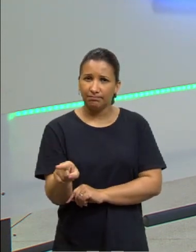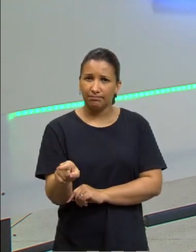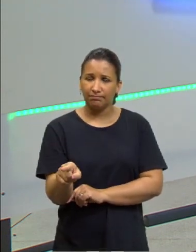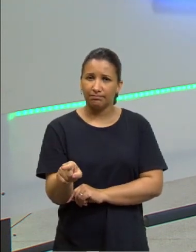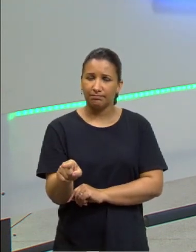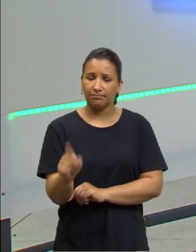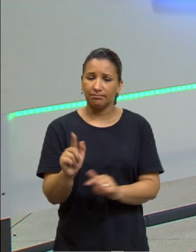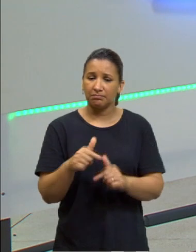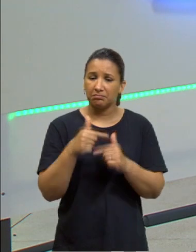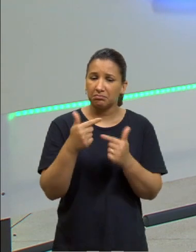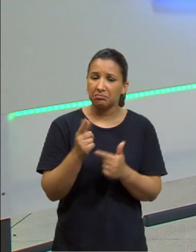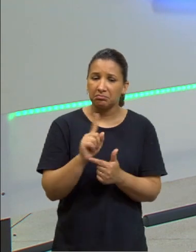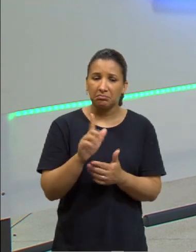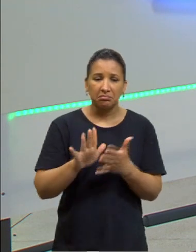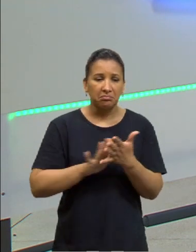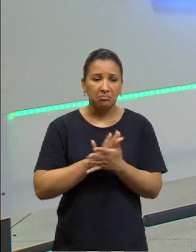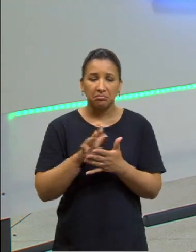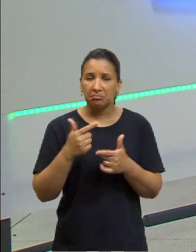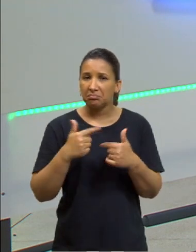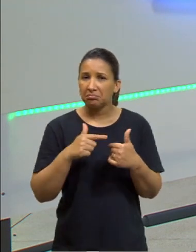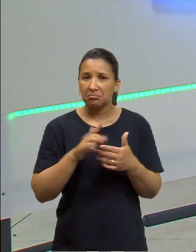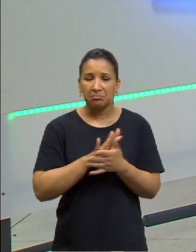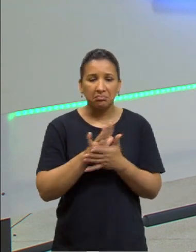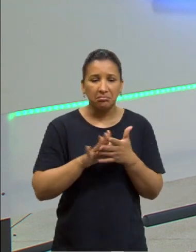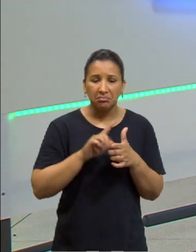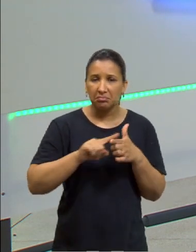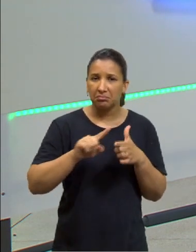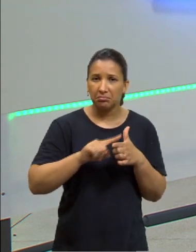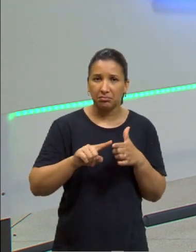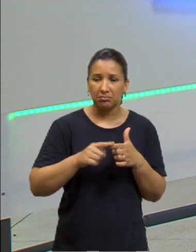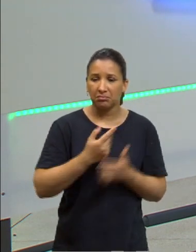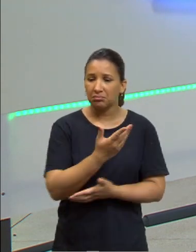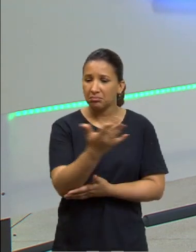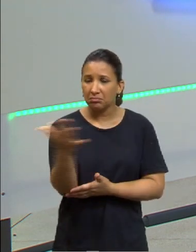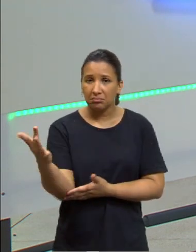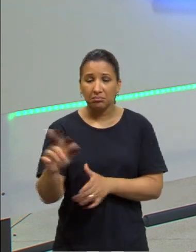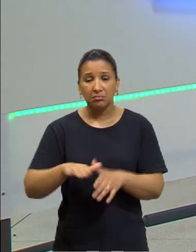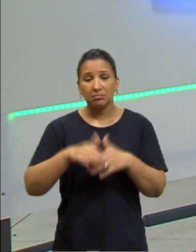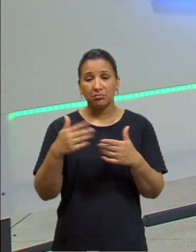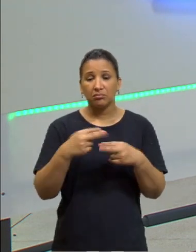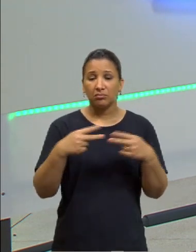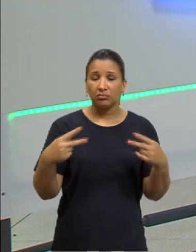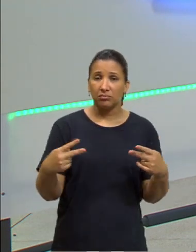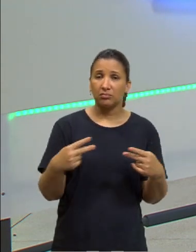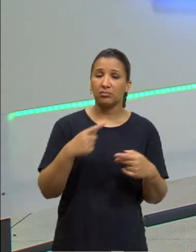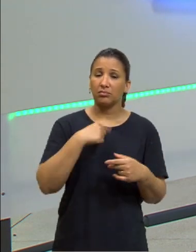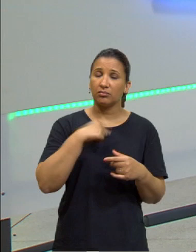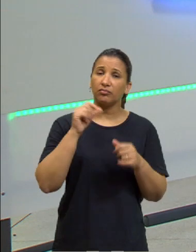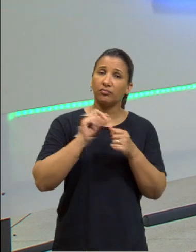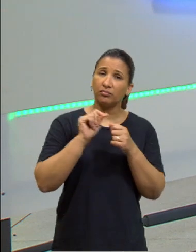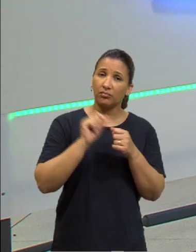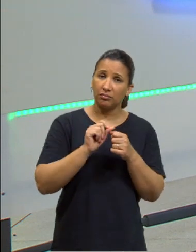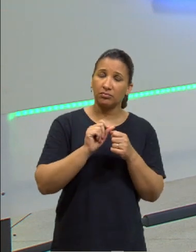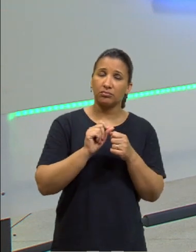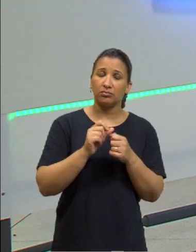ação não causa dano nenhum a ninguém, nem ao meio ambiente, então a minha ação é boa, porque outras pessoas podem